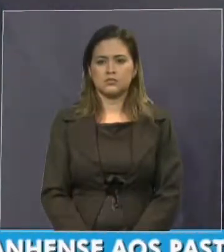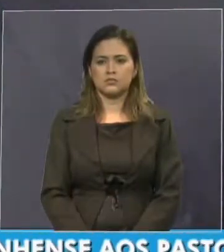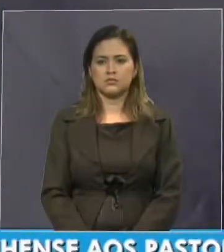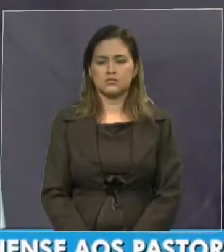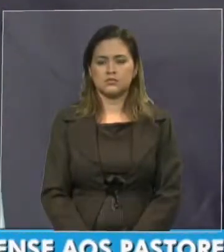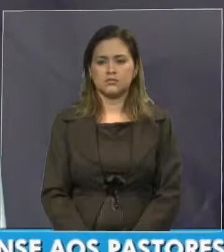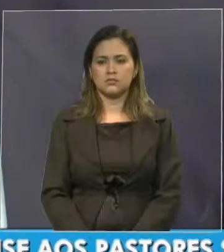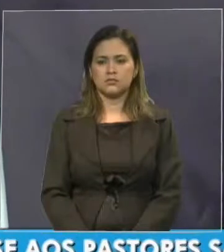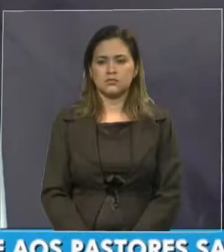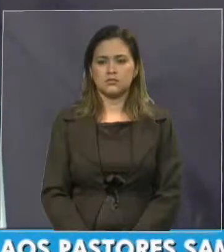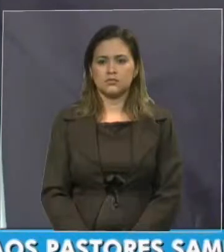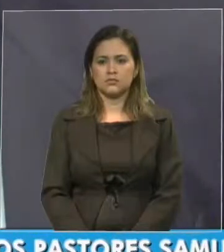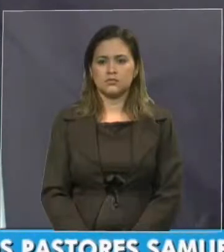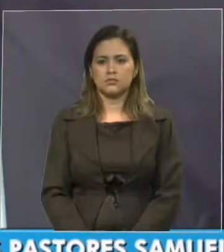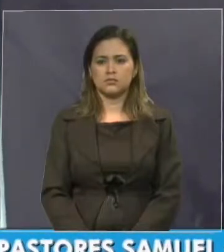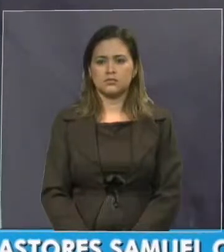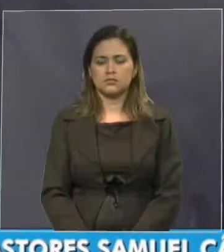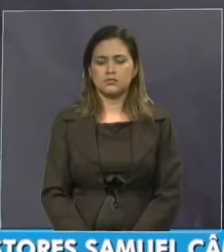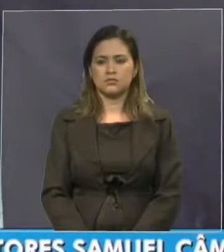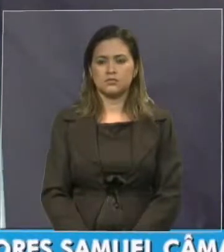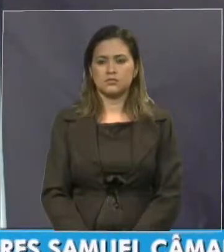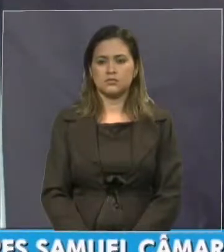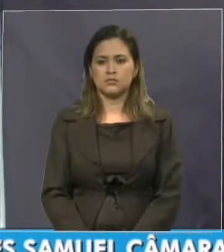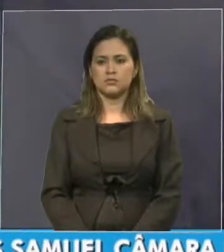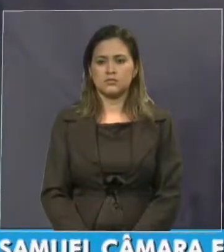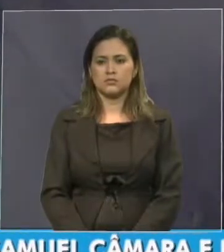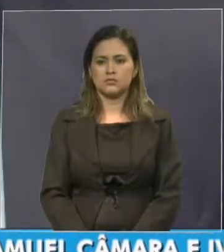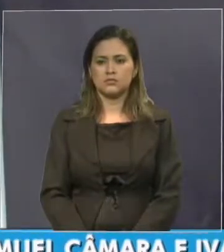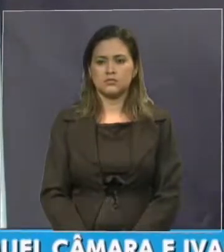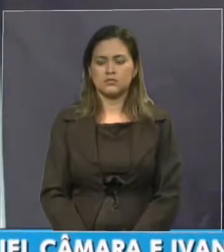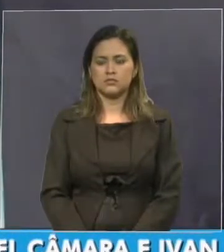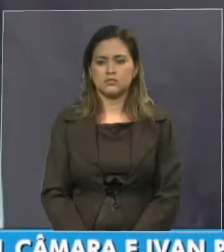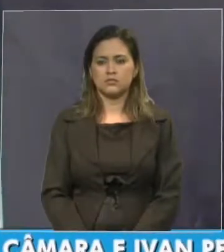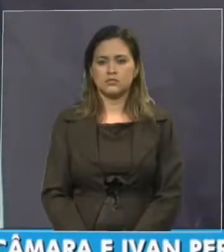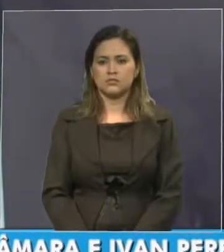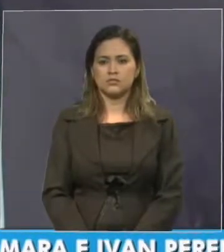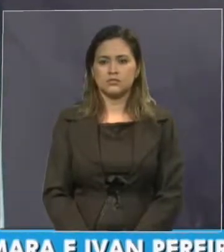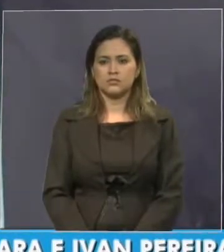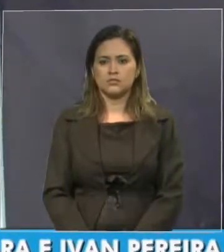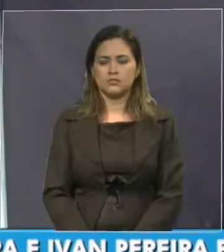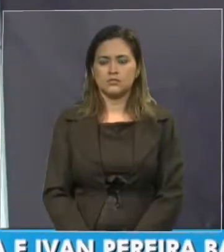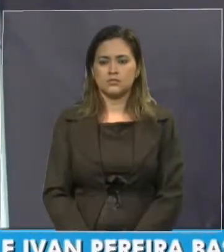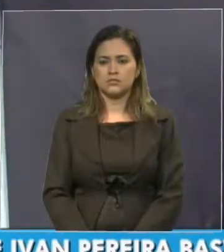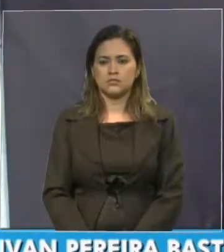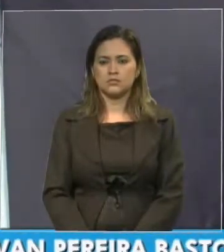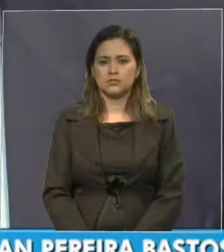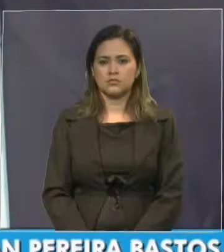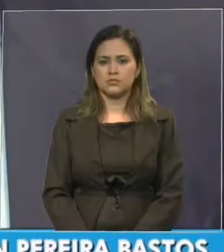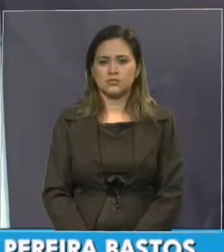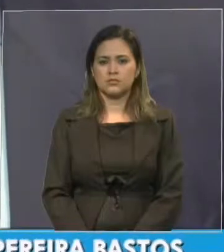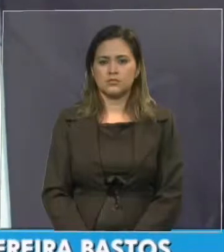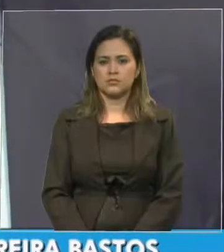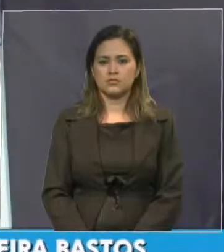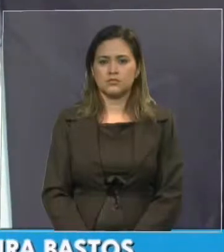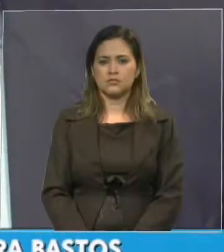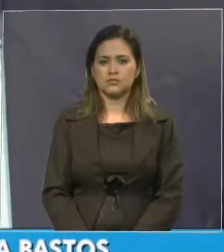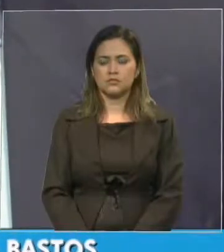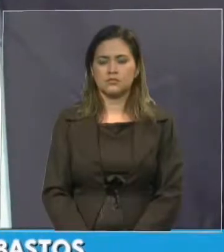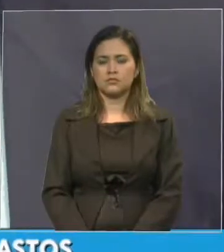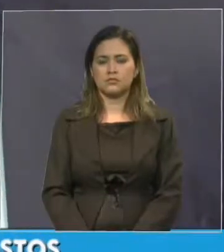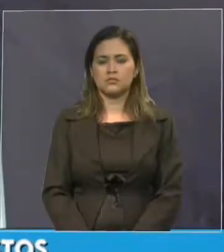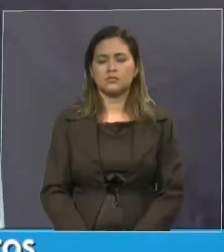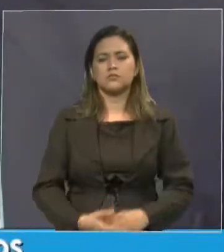Em nome destes já citados, nós queremos homenagear